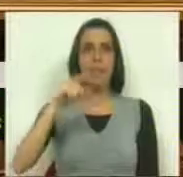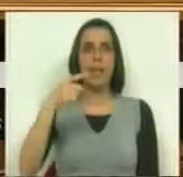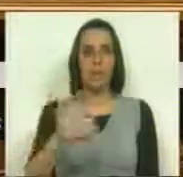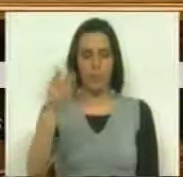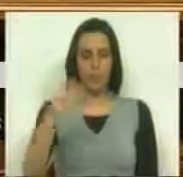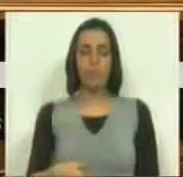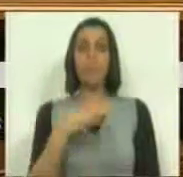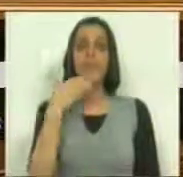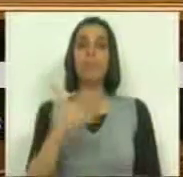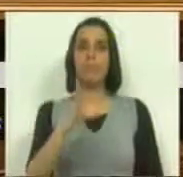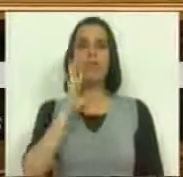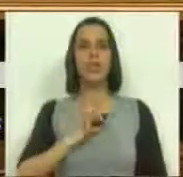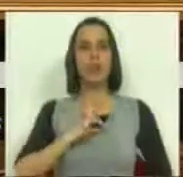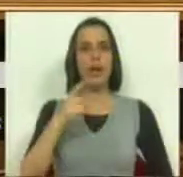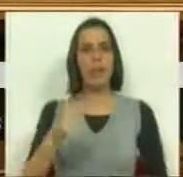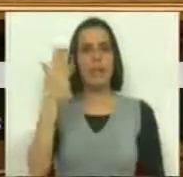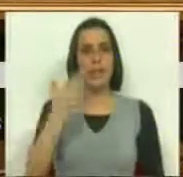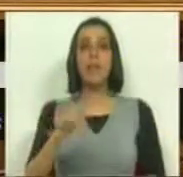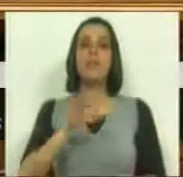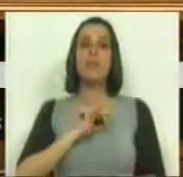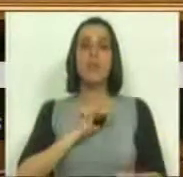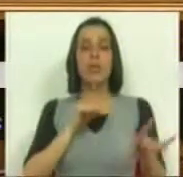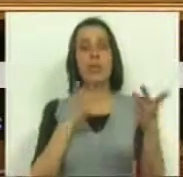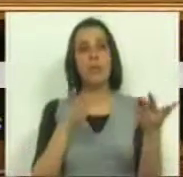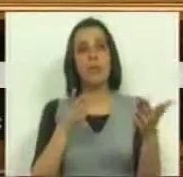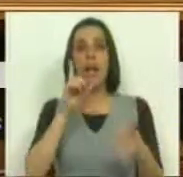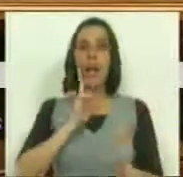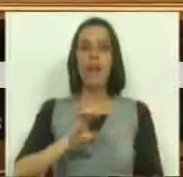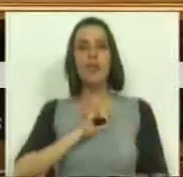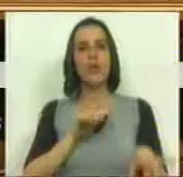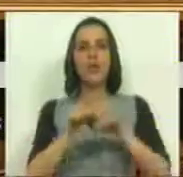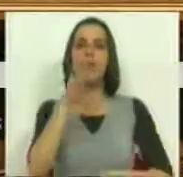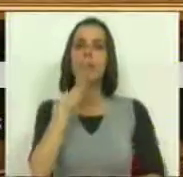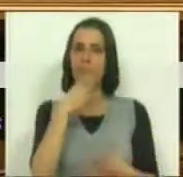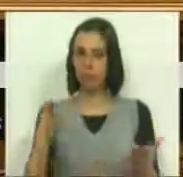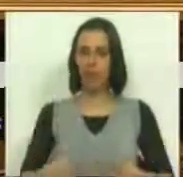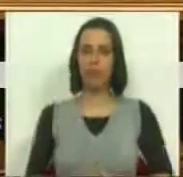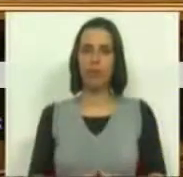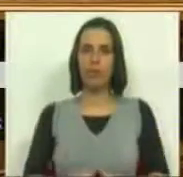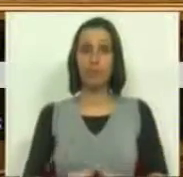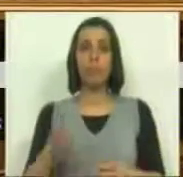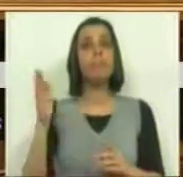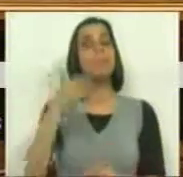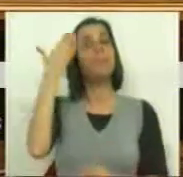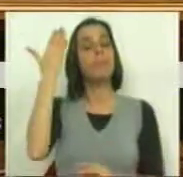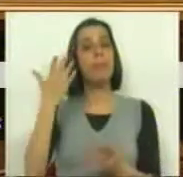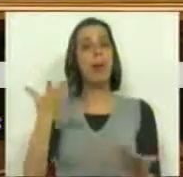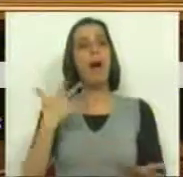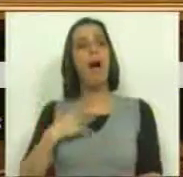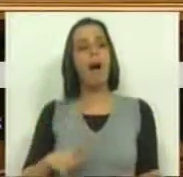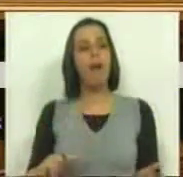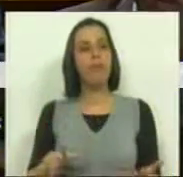Muito obrigada, Sra. Presidente, Sras. e Srs. Deputados. Em primeiro lugar,